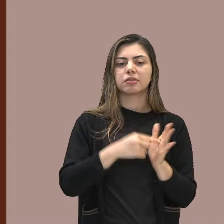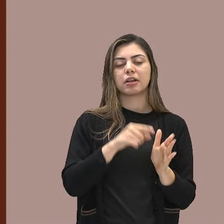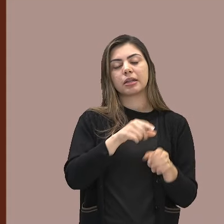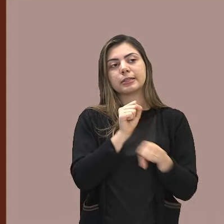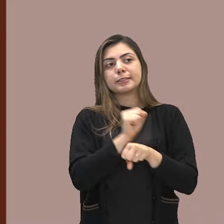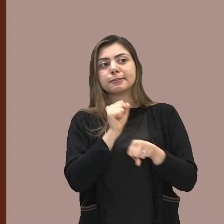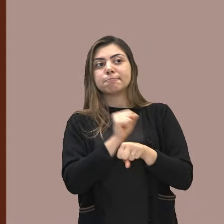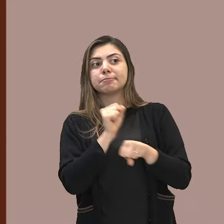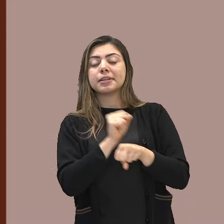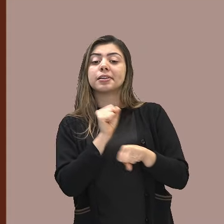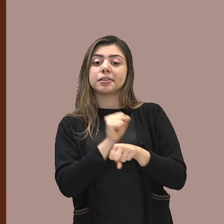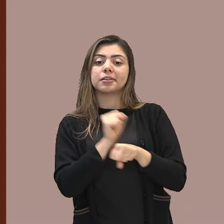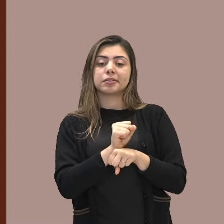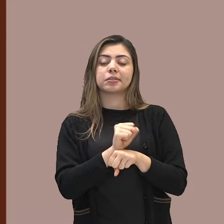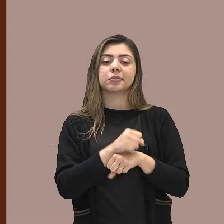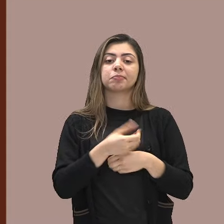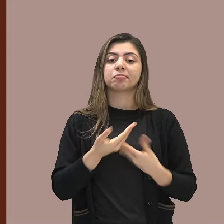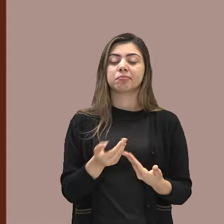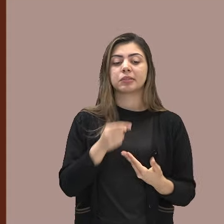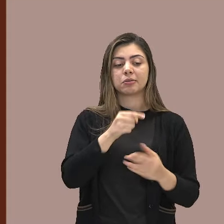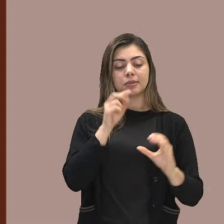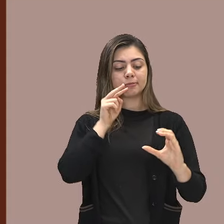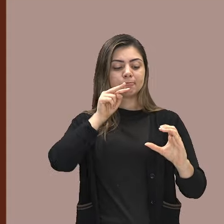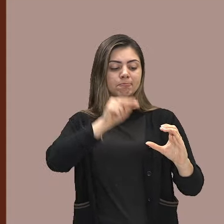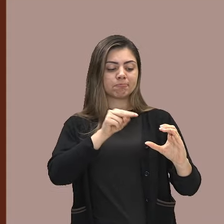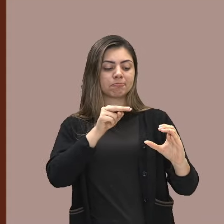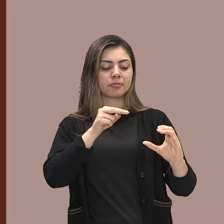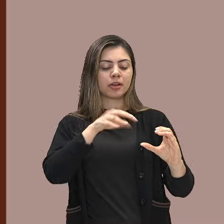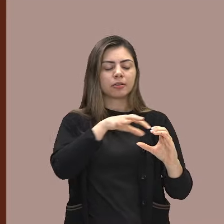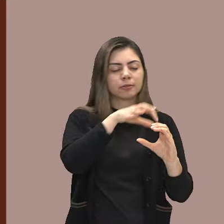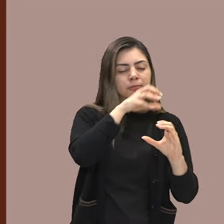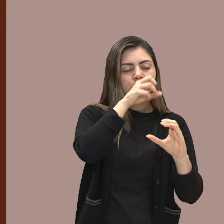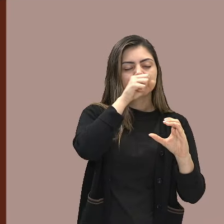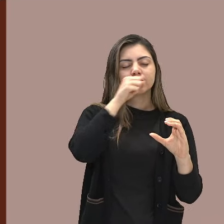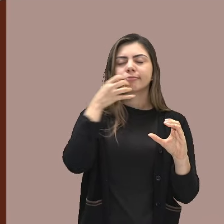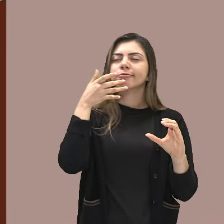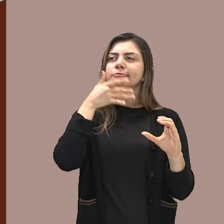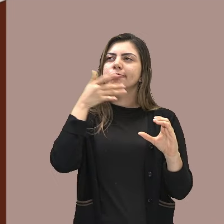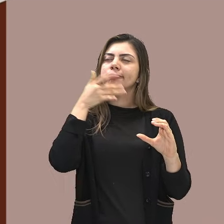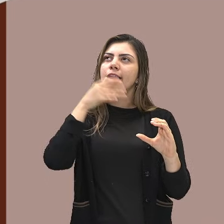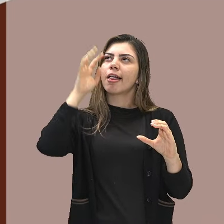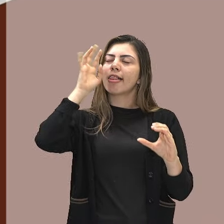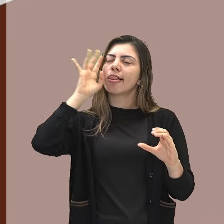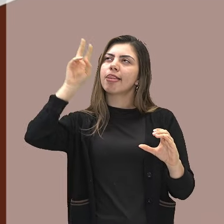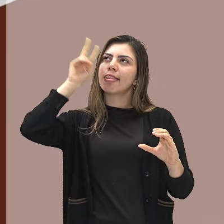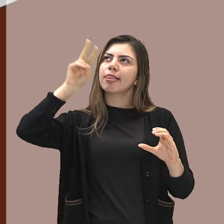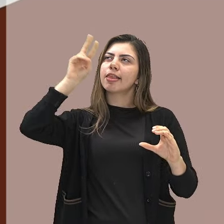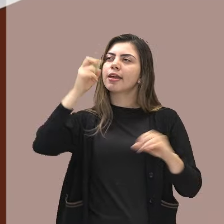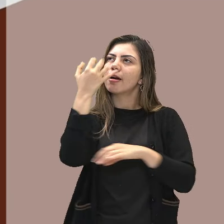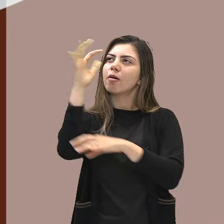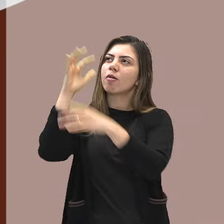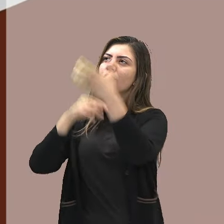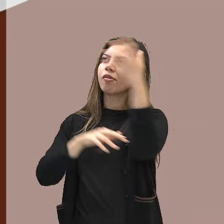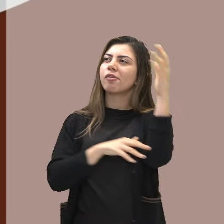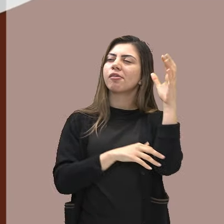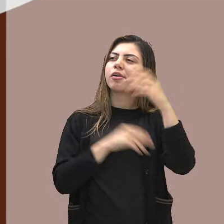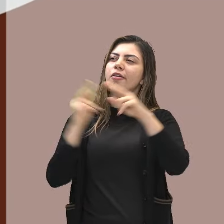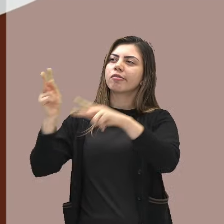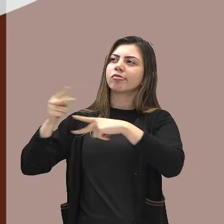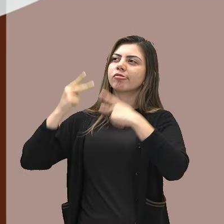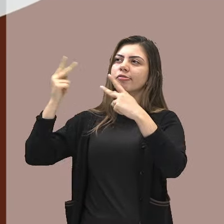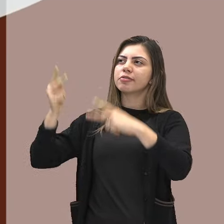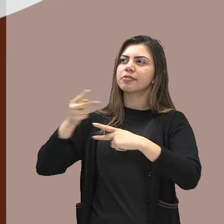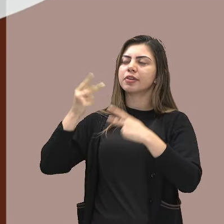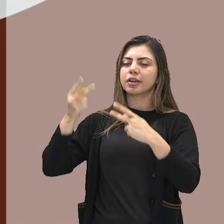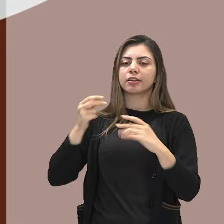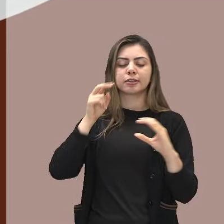oferta aos sentidos que rondam, perfume apetitoso que traz reminências de brisas pelos campos e prados,